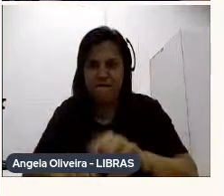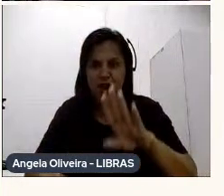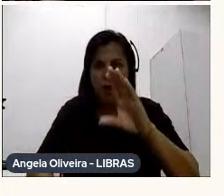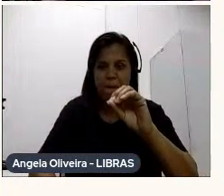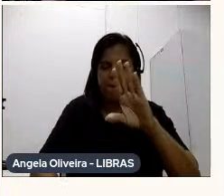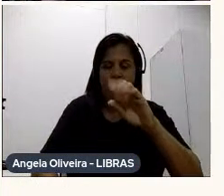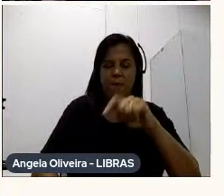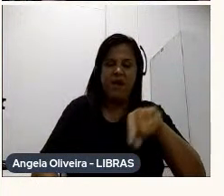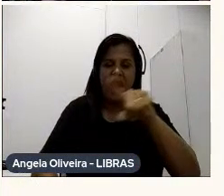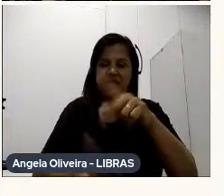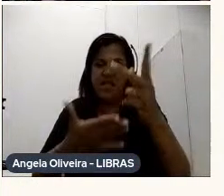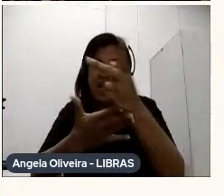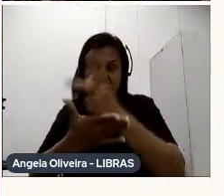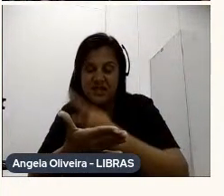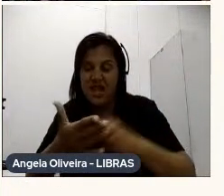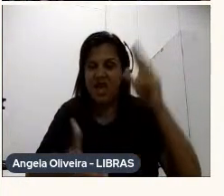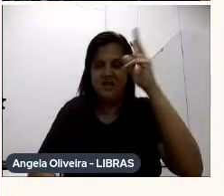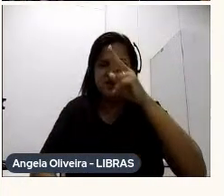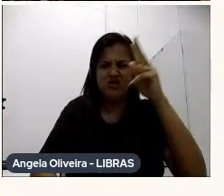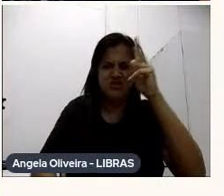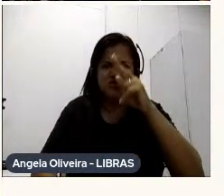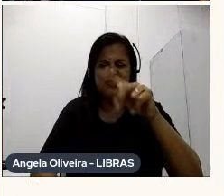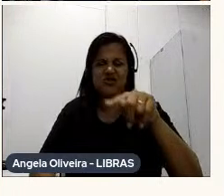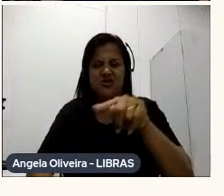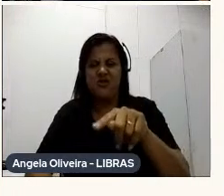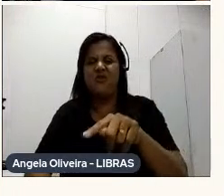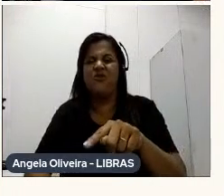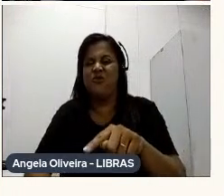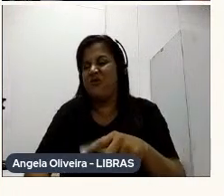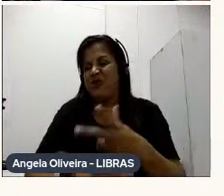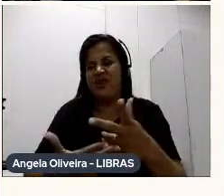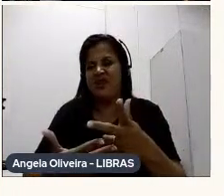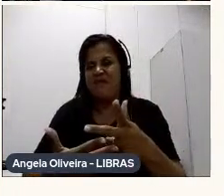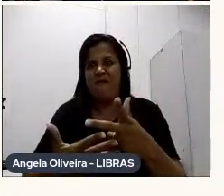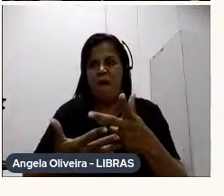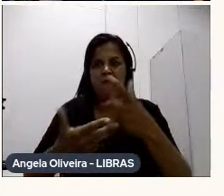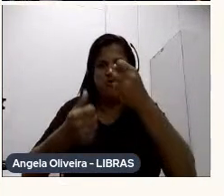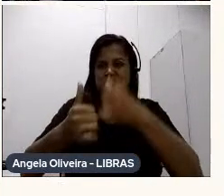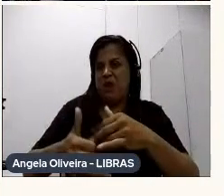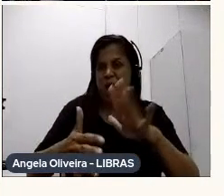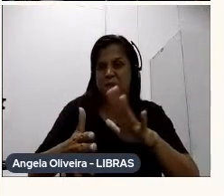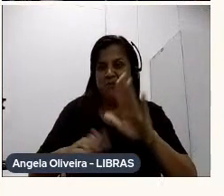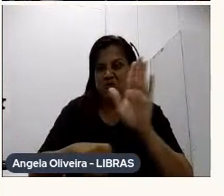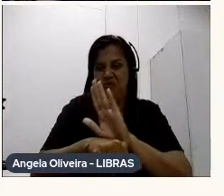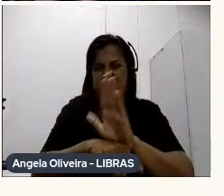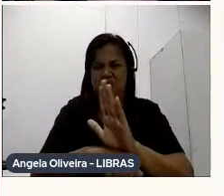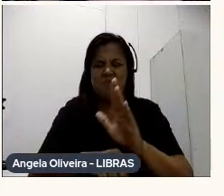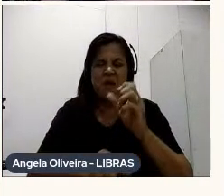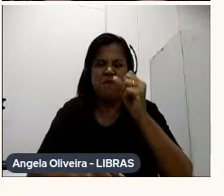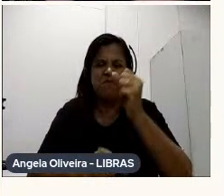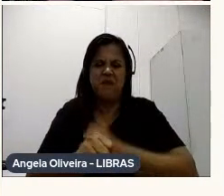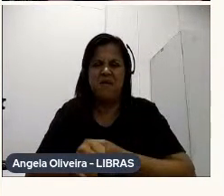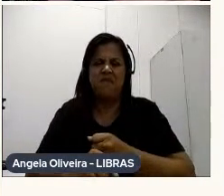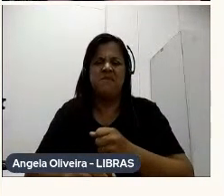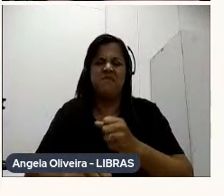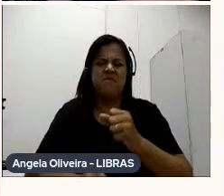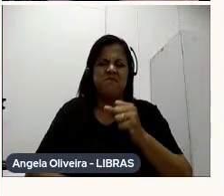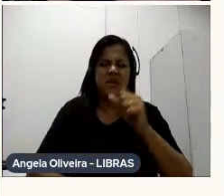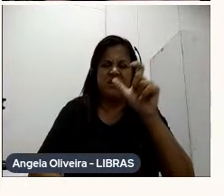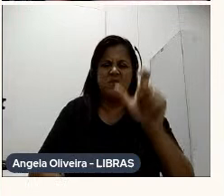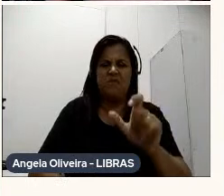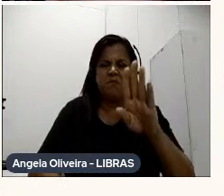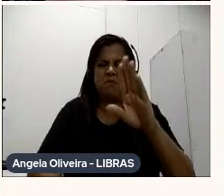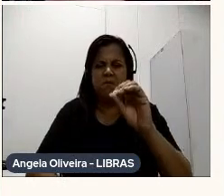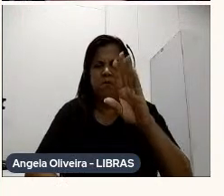história Não vou dar Muito spoiler Do filme Mas para matar O personagem Bob Cuspe E o filme Acaba virando Um